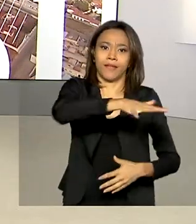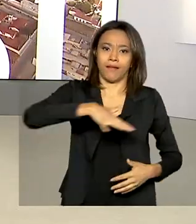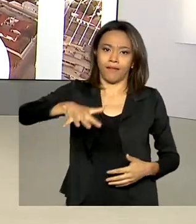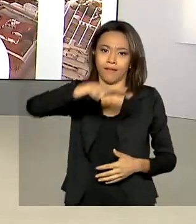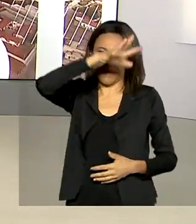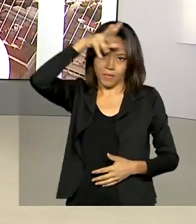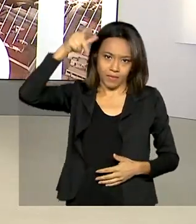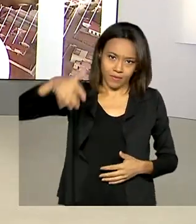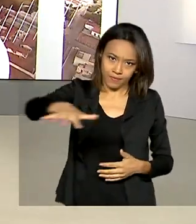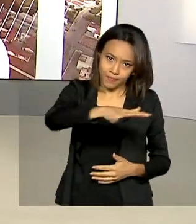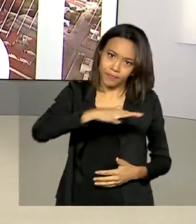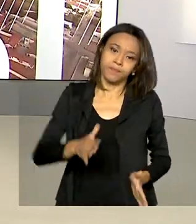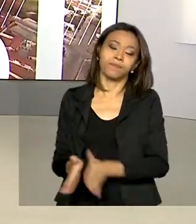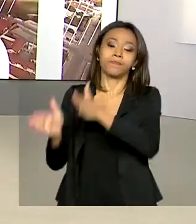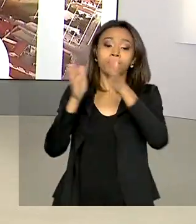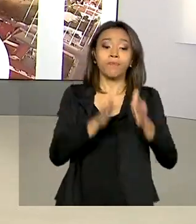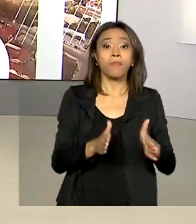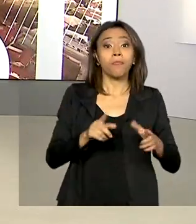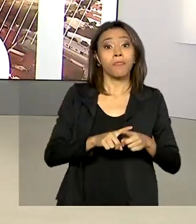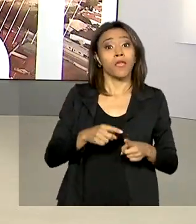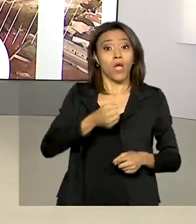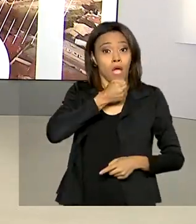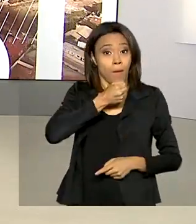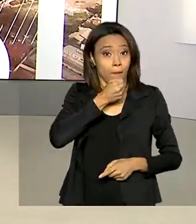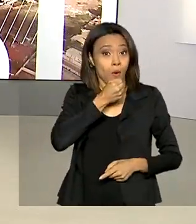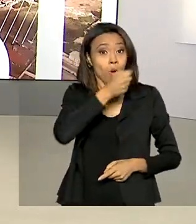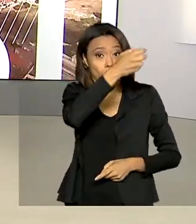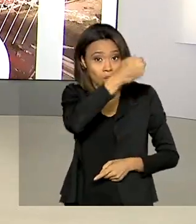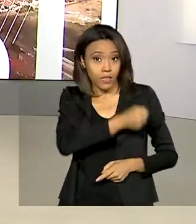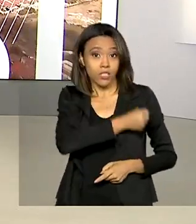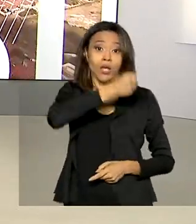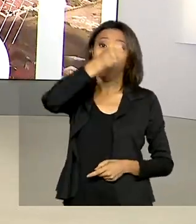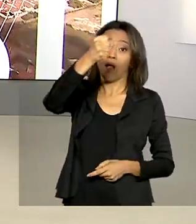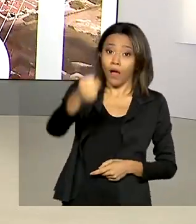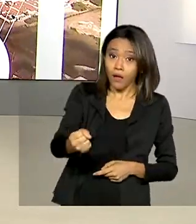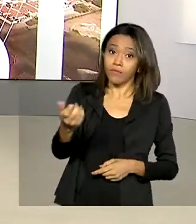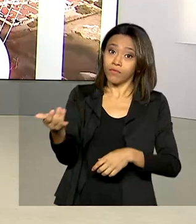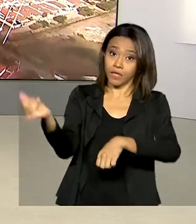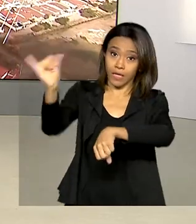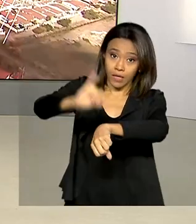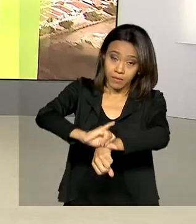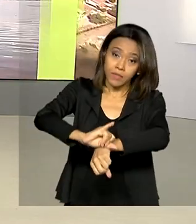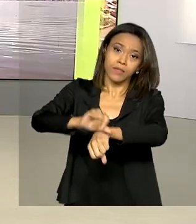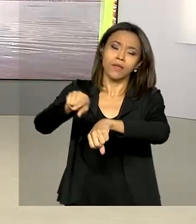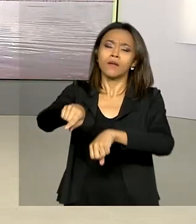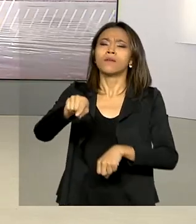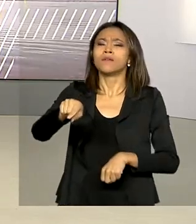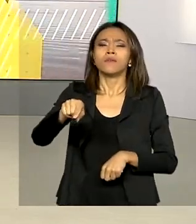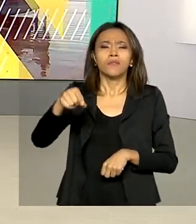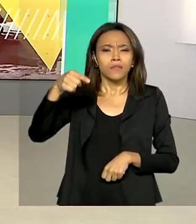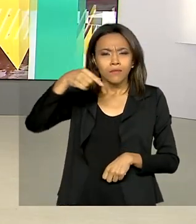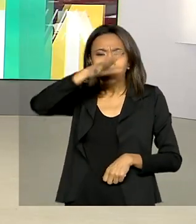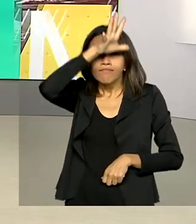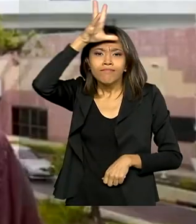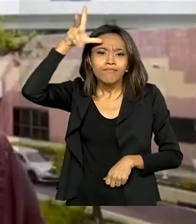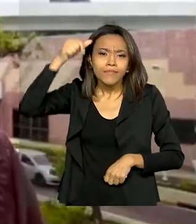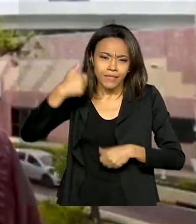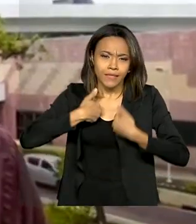O repórter Carlos Molinari já está em Manaus para essa cobertura e de lá tem mais informações pra gente.